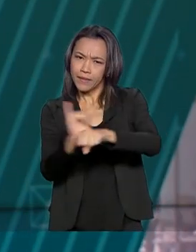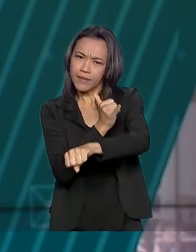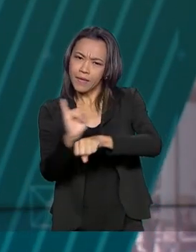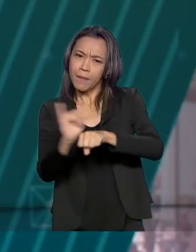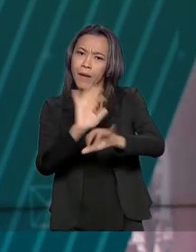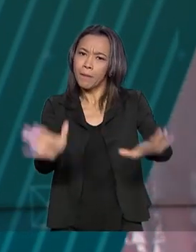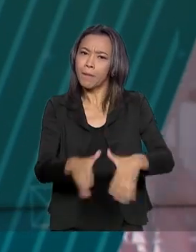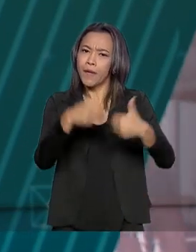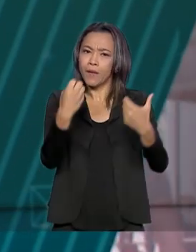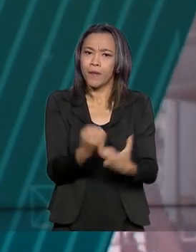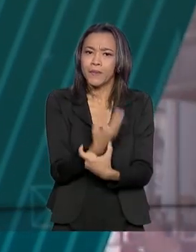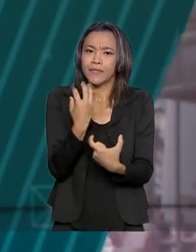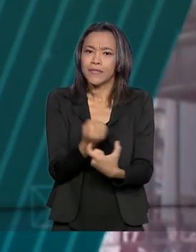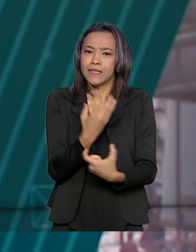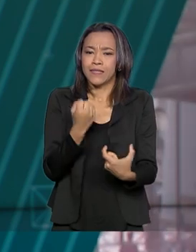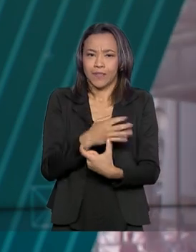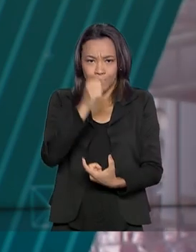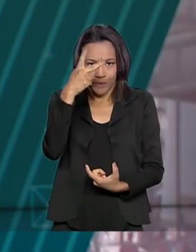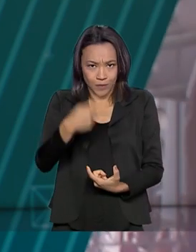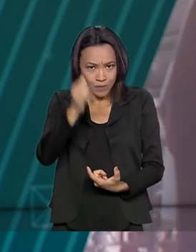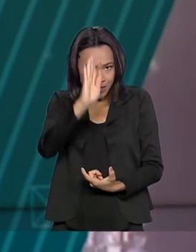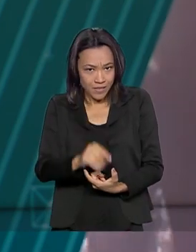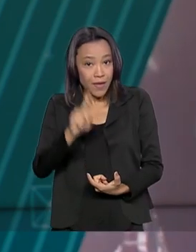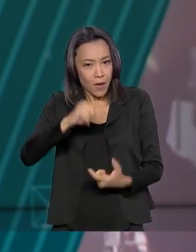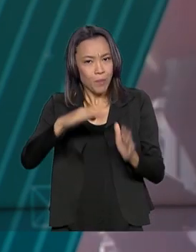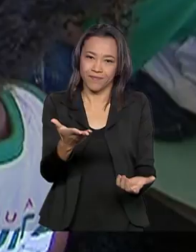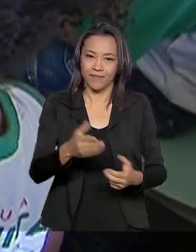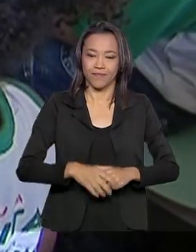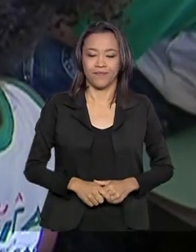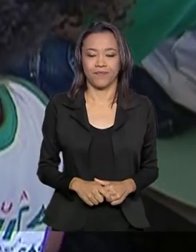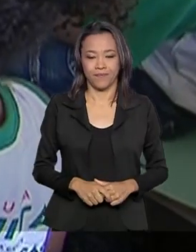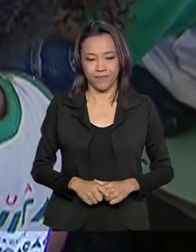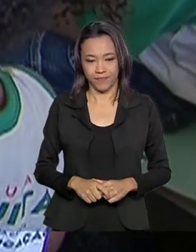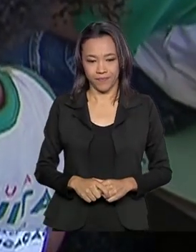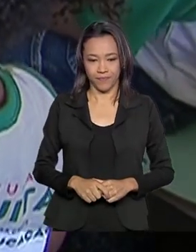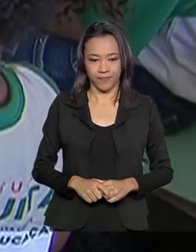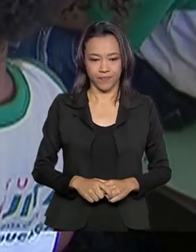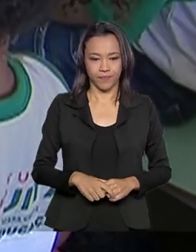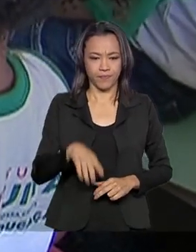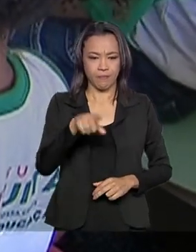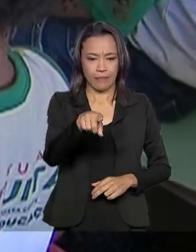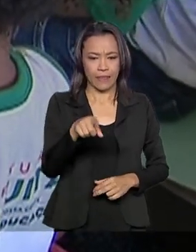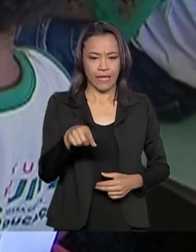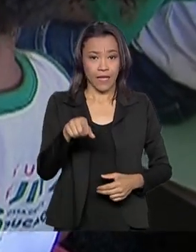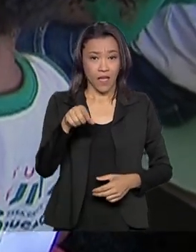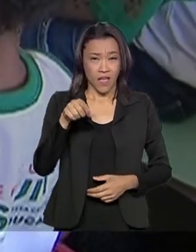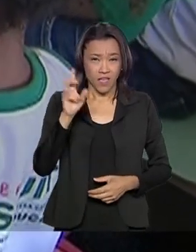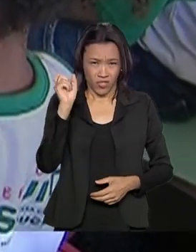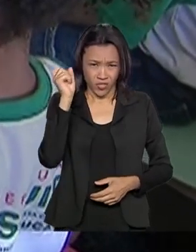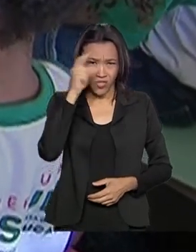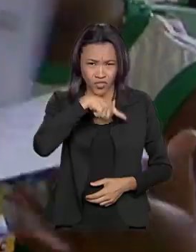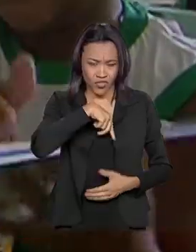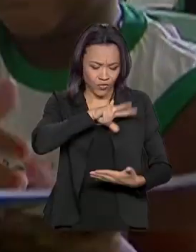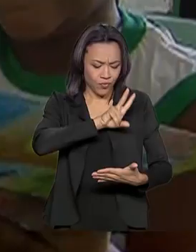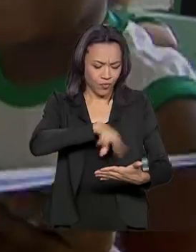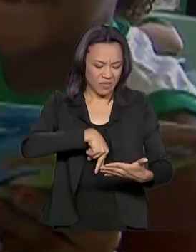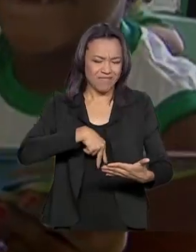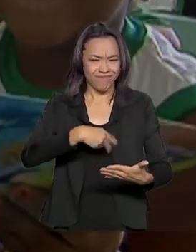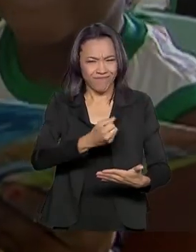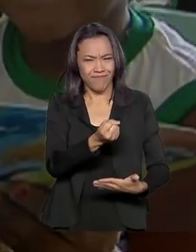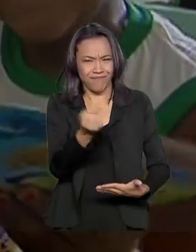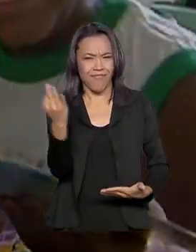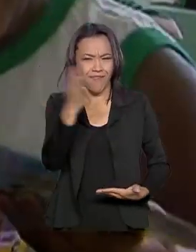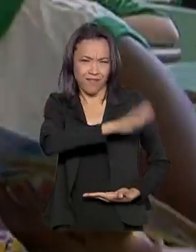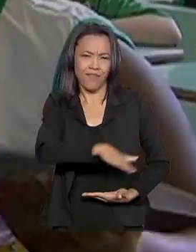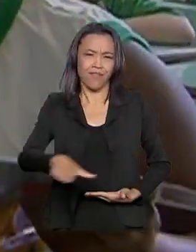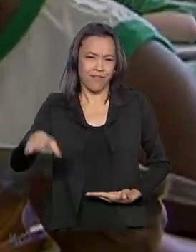alfabetização no país. É o programa Tempo de Aprender. A dificuldade na leitura ainda afeta muitas crianças